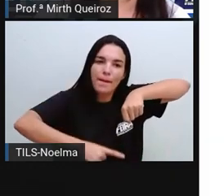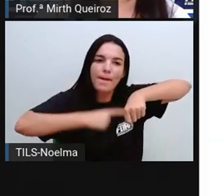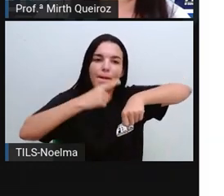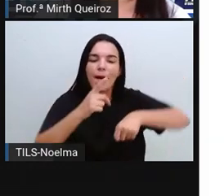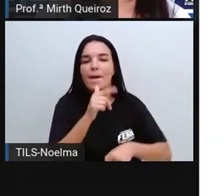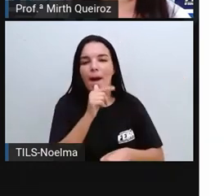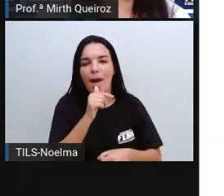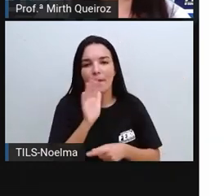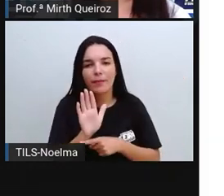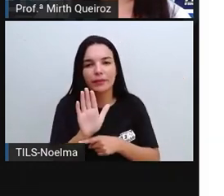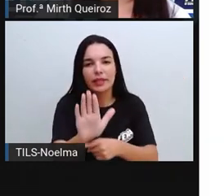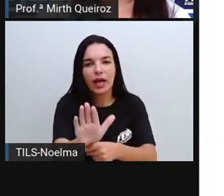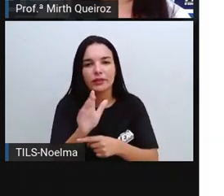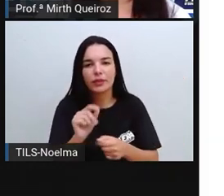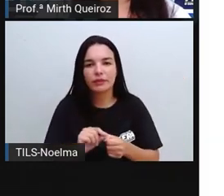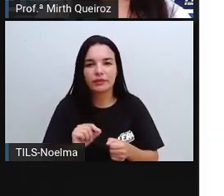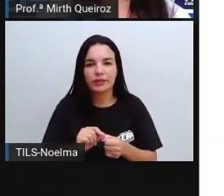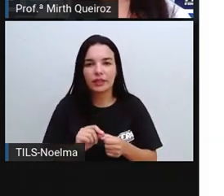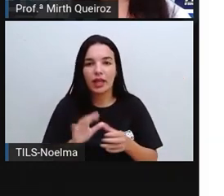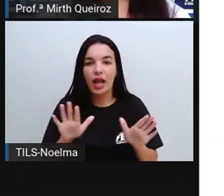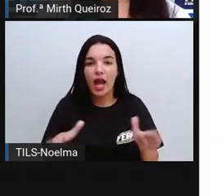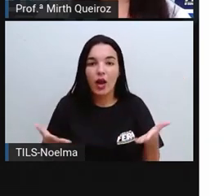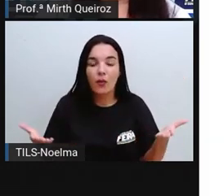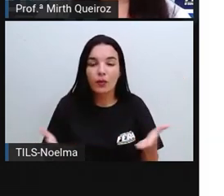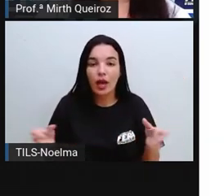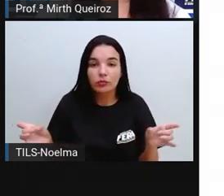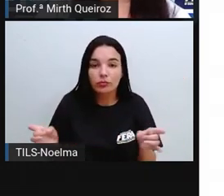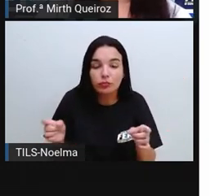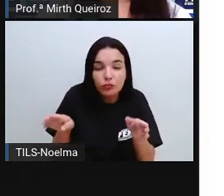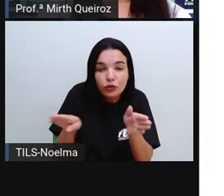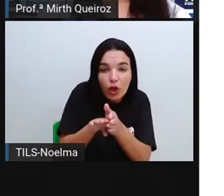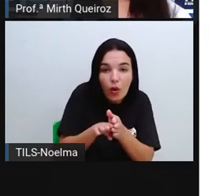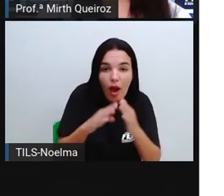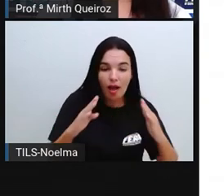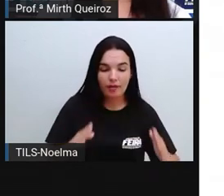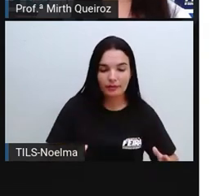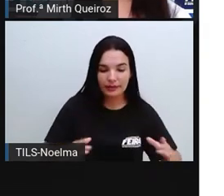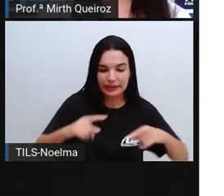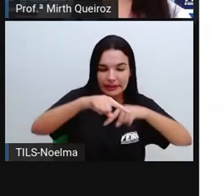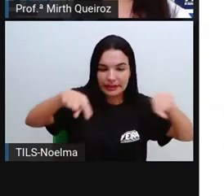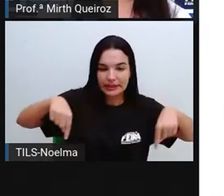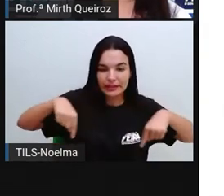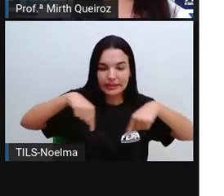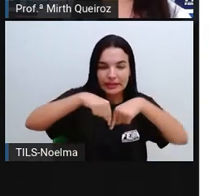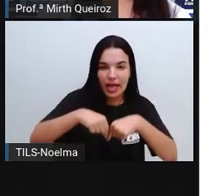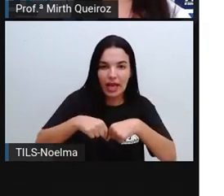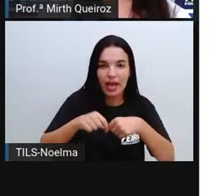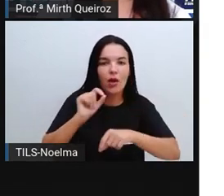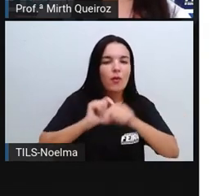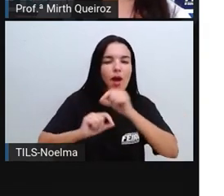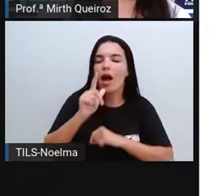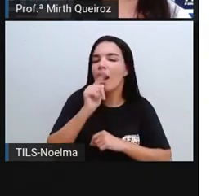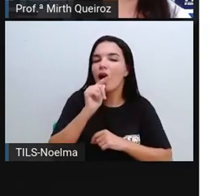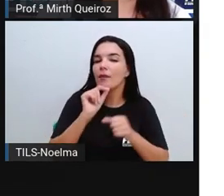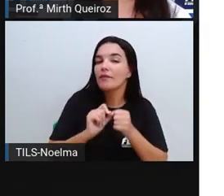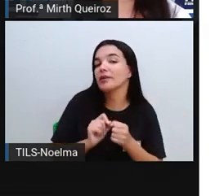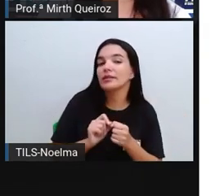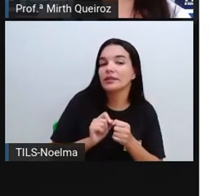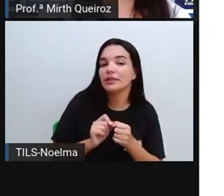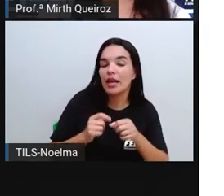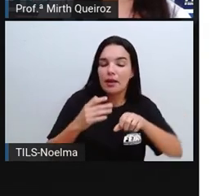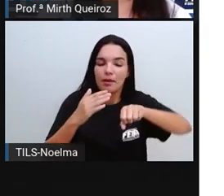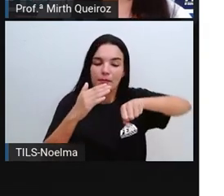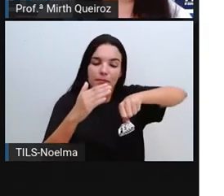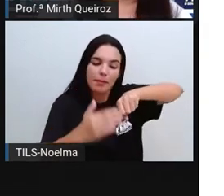cinética. E ao chegar à sala das máquinas, a água, ela vai atuar, né? Sobre as pás das